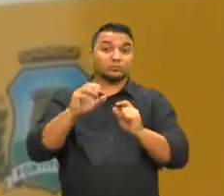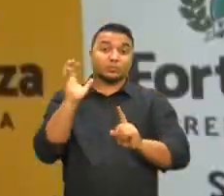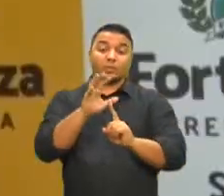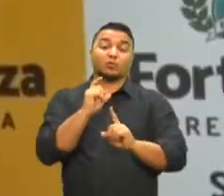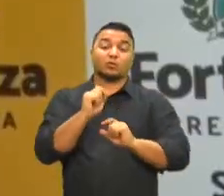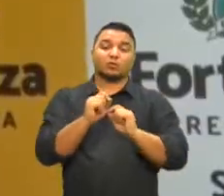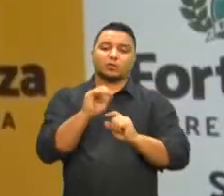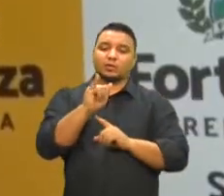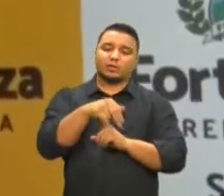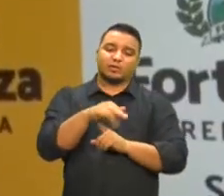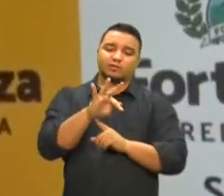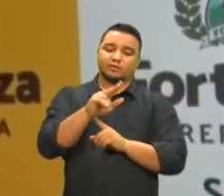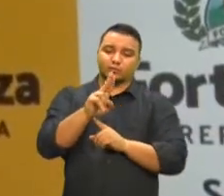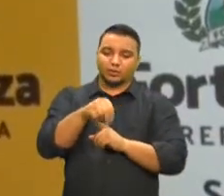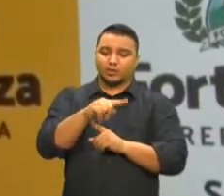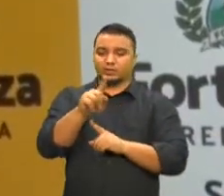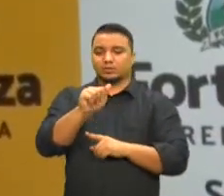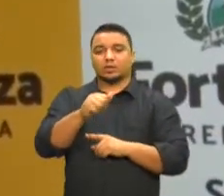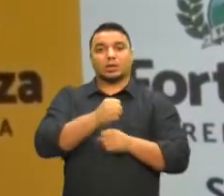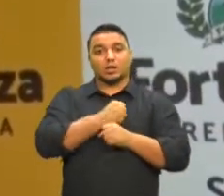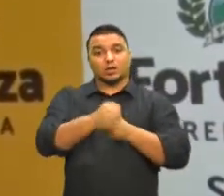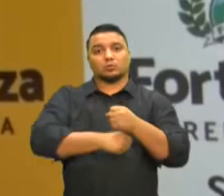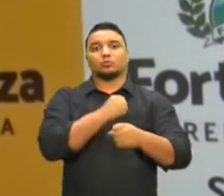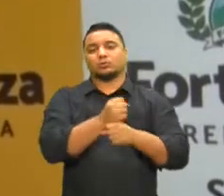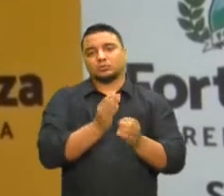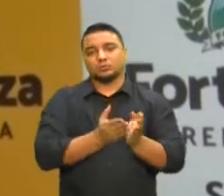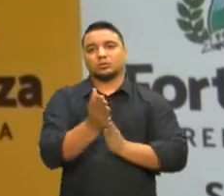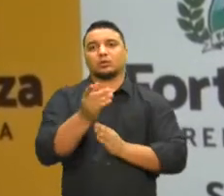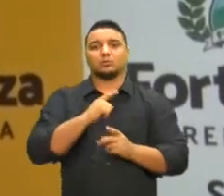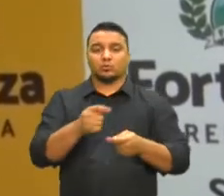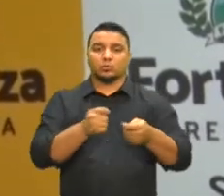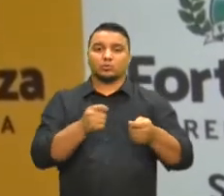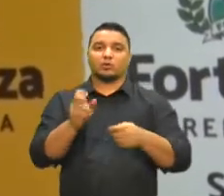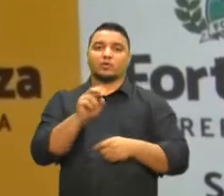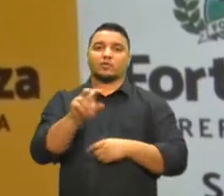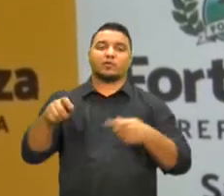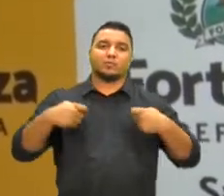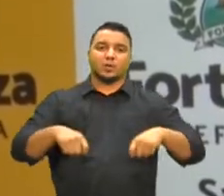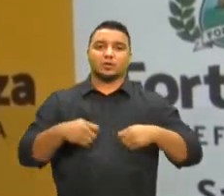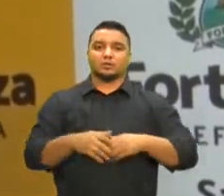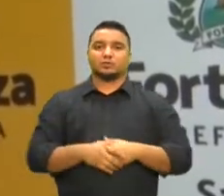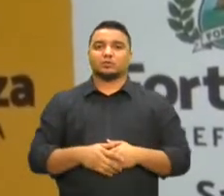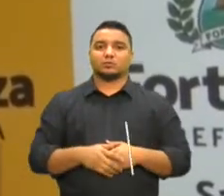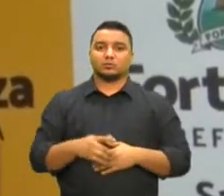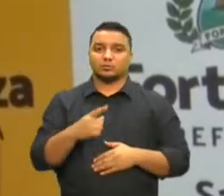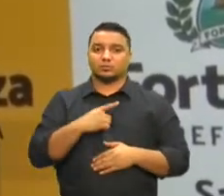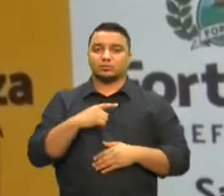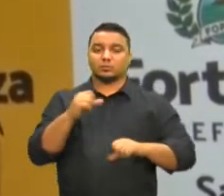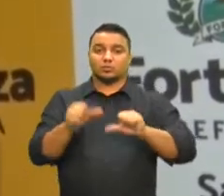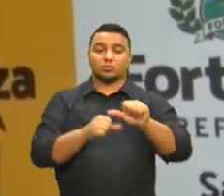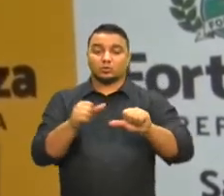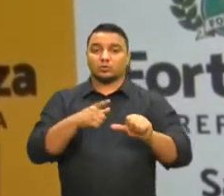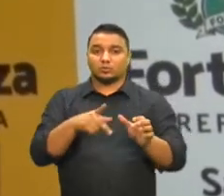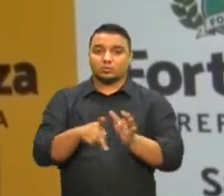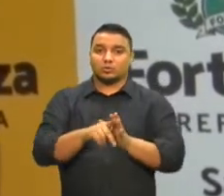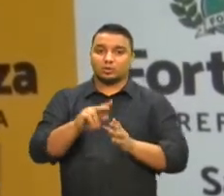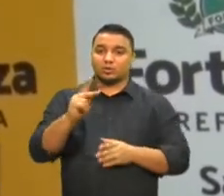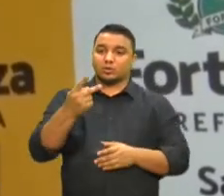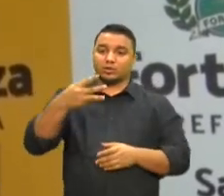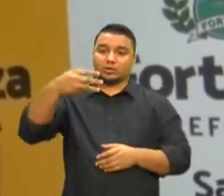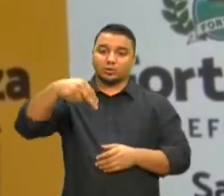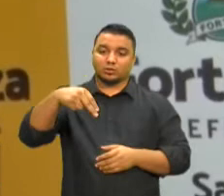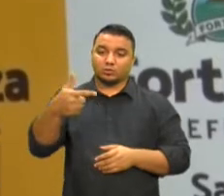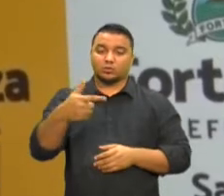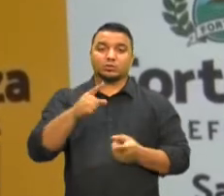anual e reforça a importância da imunização para o controle do vírus. Houve mudanças na cepa da H3N2 e da